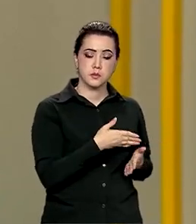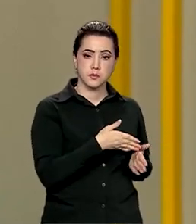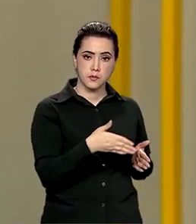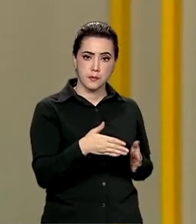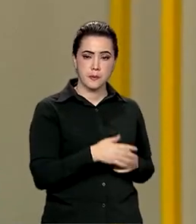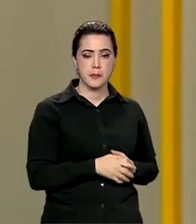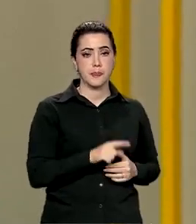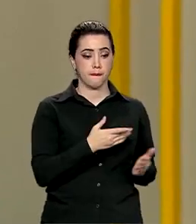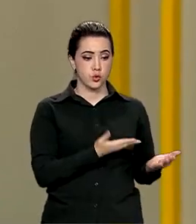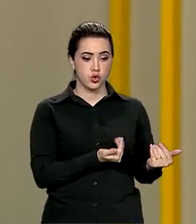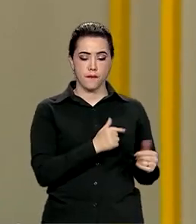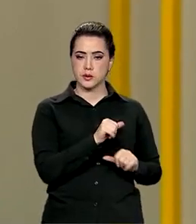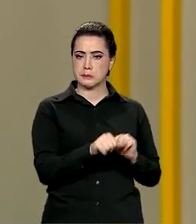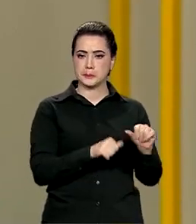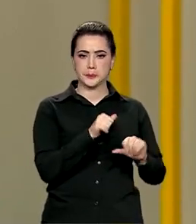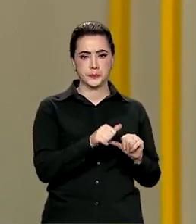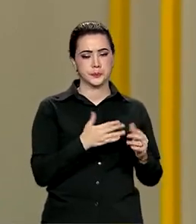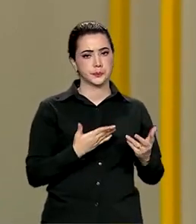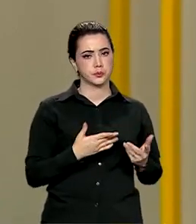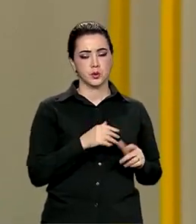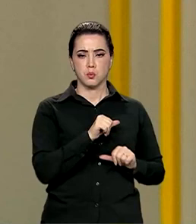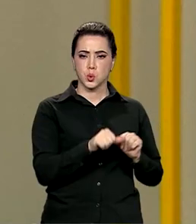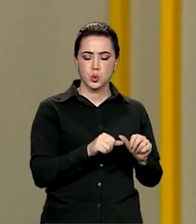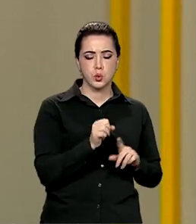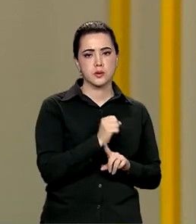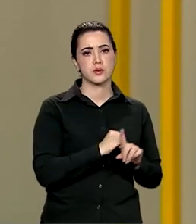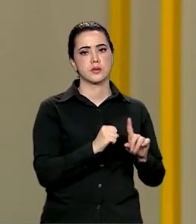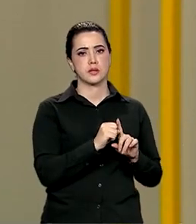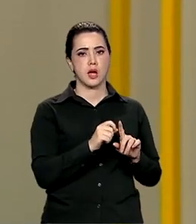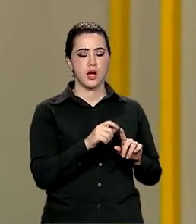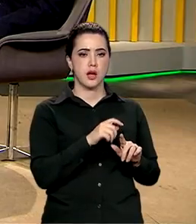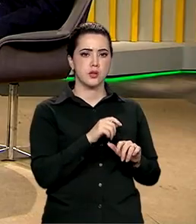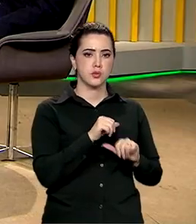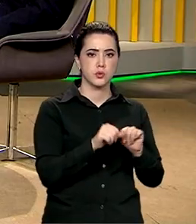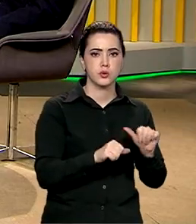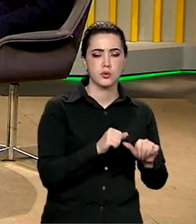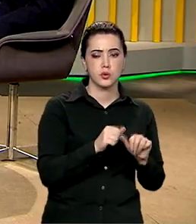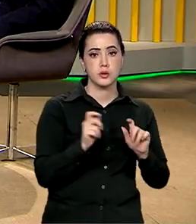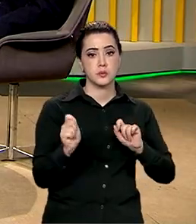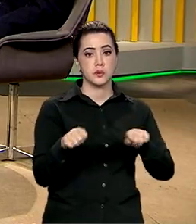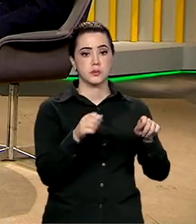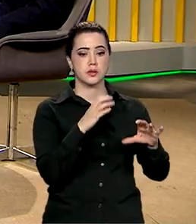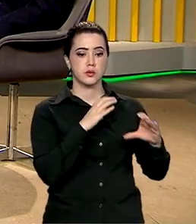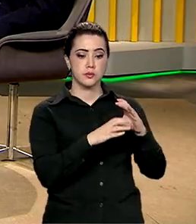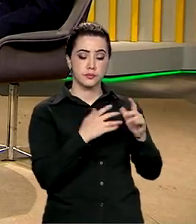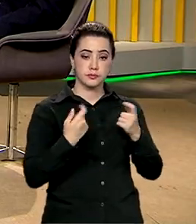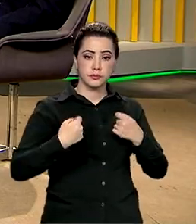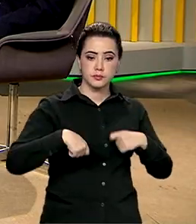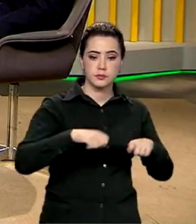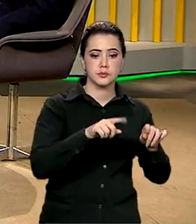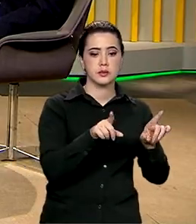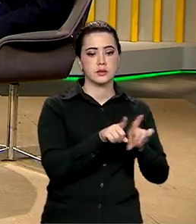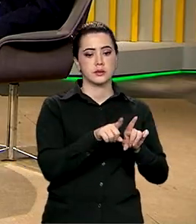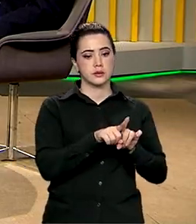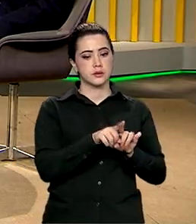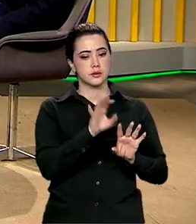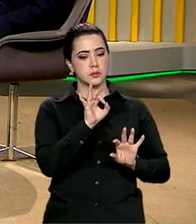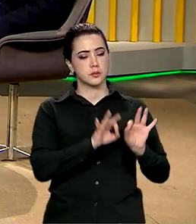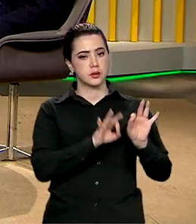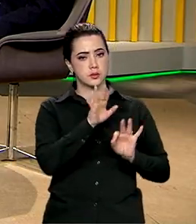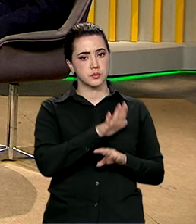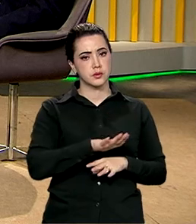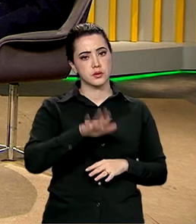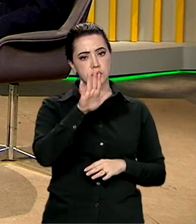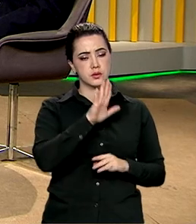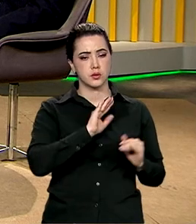juventude, ela mudou, como mudaram a sociedade, os meios de comunicação e precisa também estar o Plano Nacional de Juventude